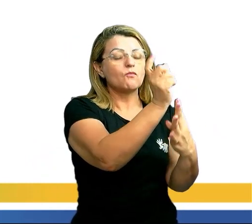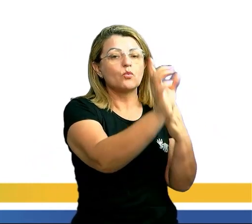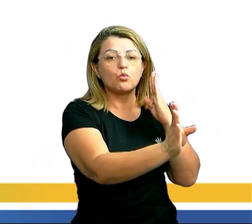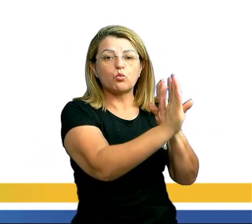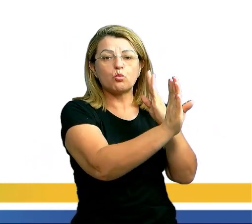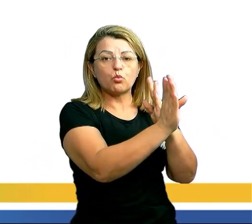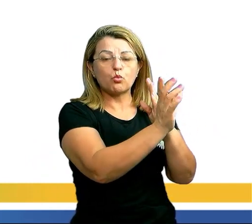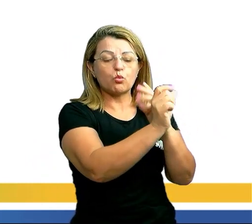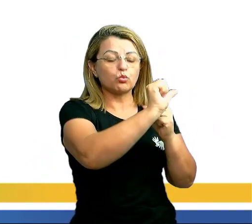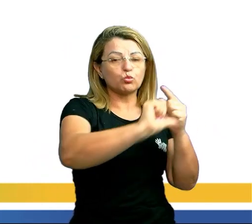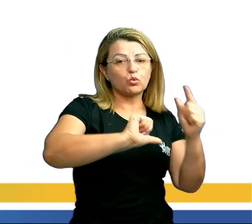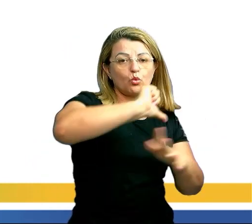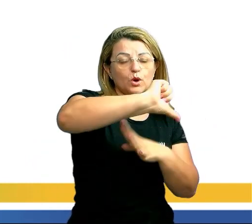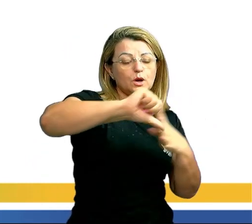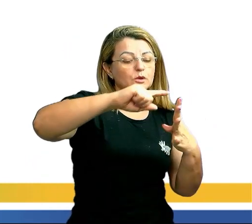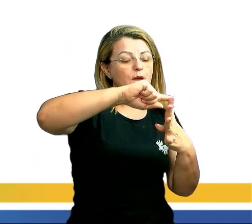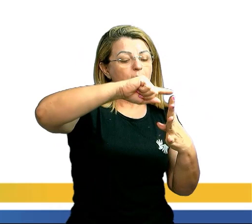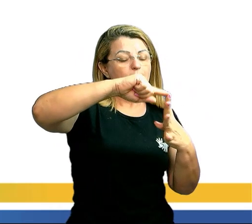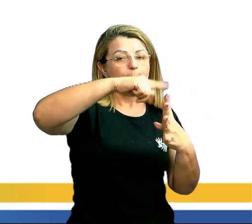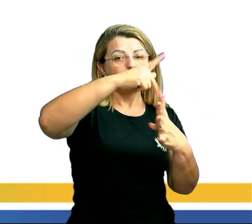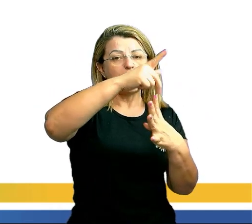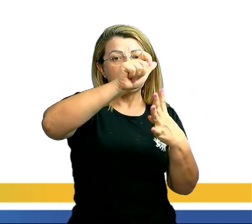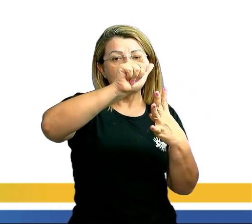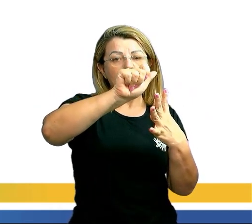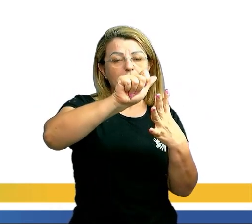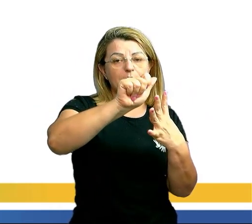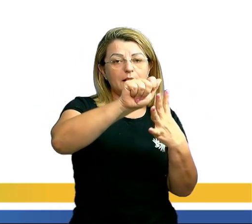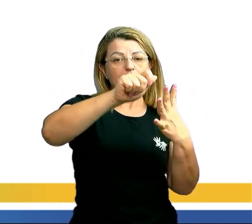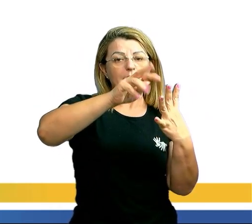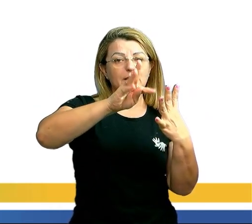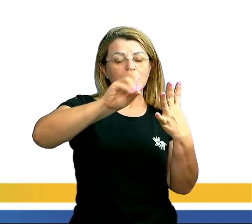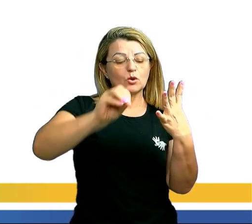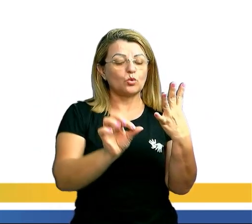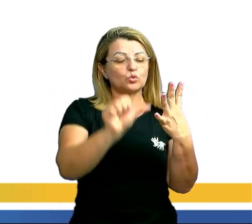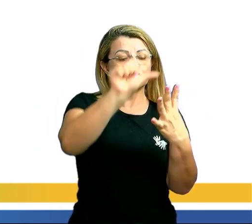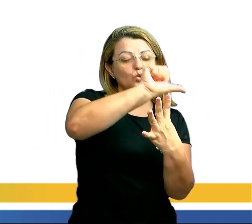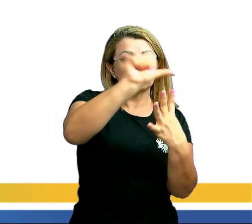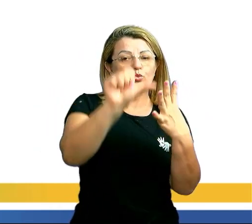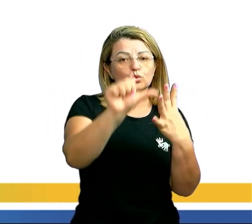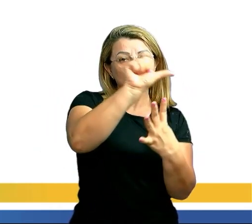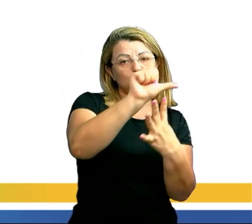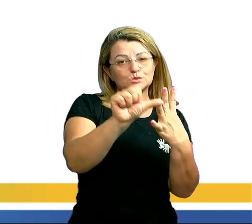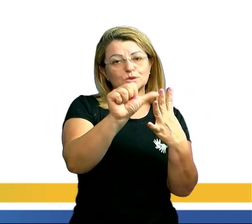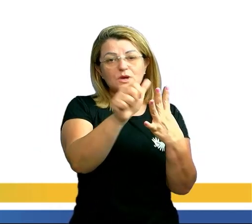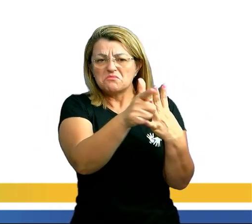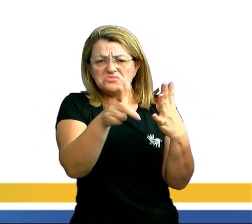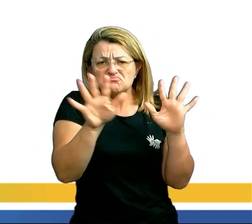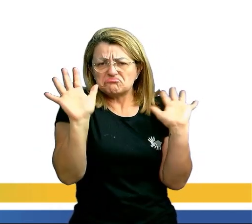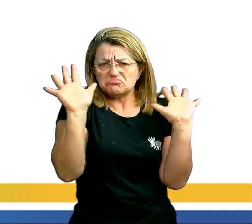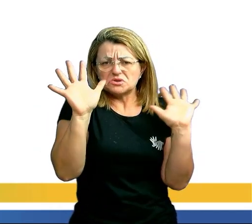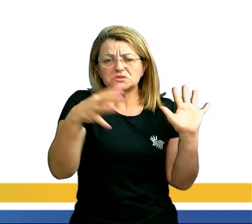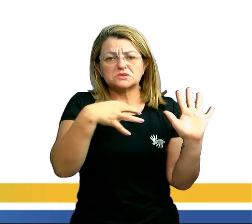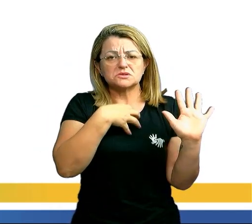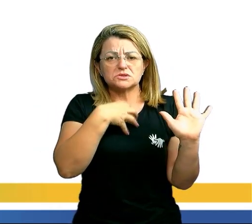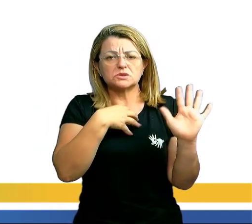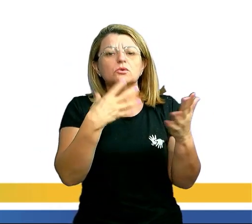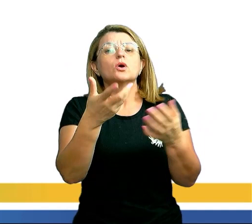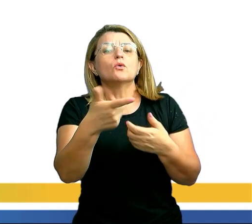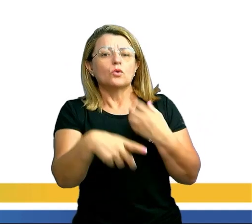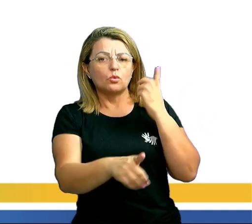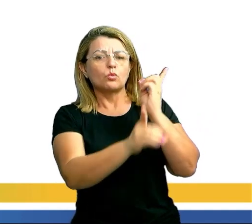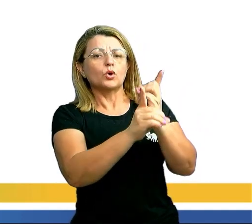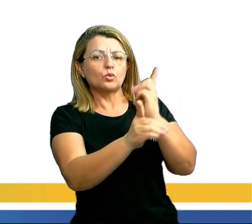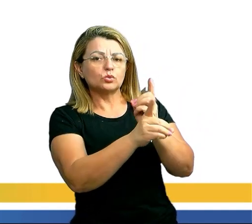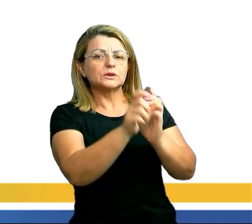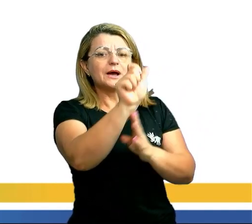invertendo a ordem dessas letras, mesmo que elas não tenham sentido, eu vou encontrar a quantidade de